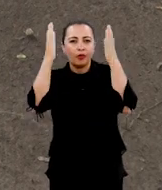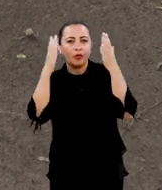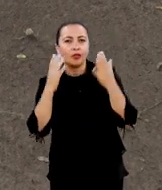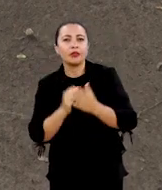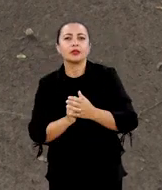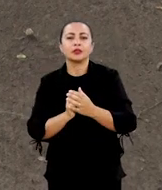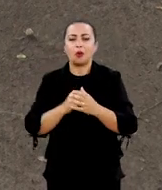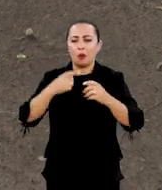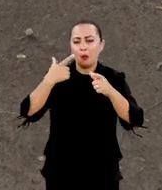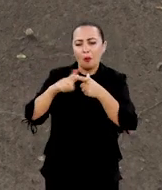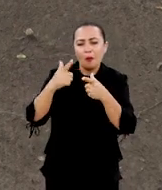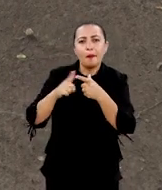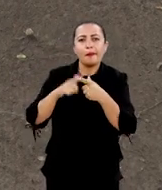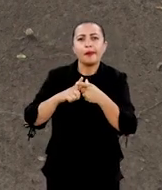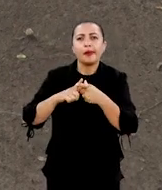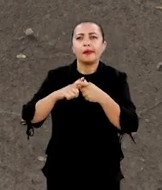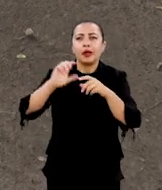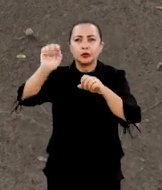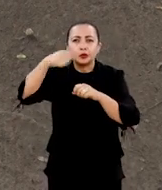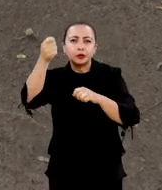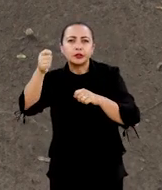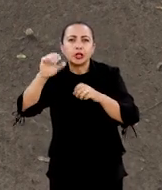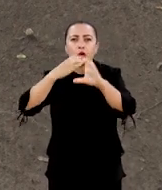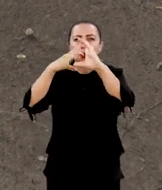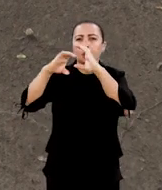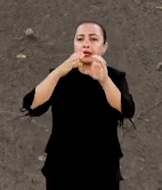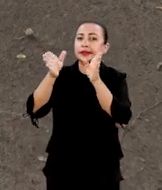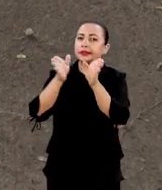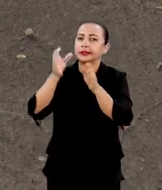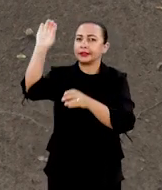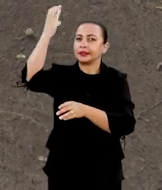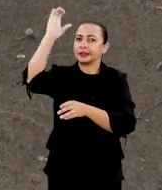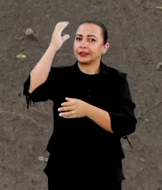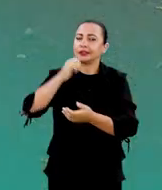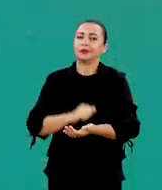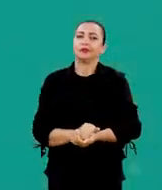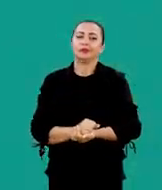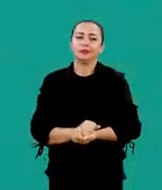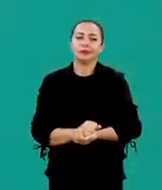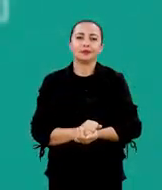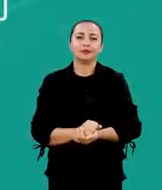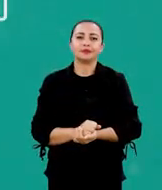cientistas analisam a perturbação dos sinais de comunicação entre satélites.